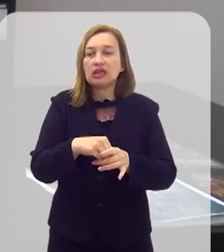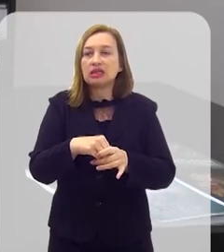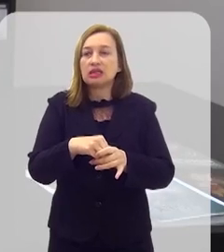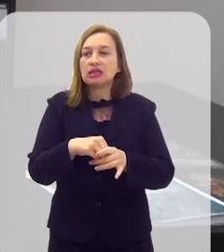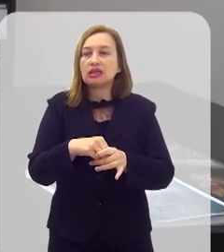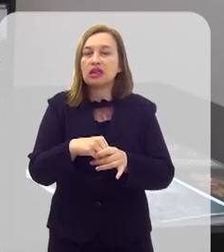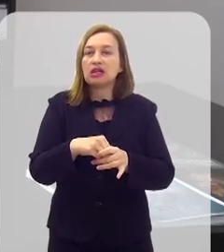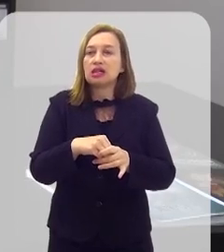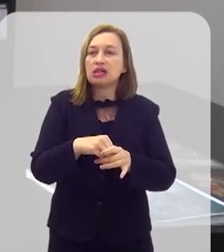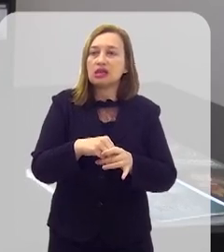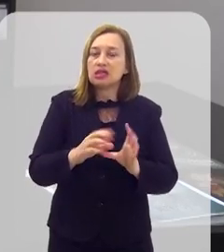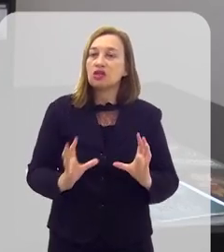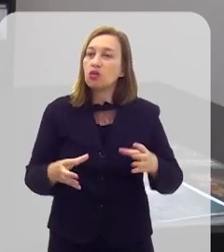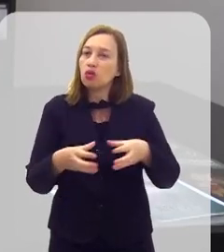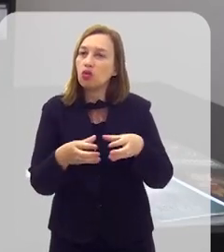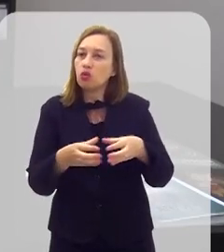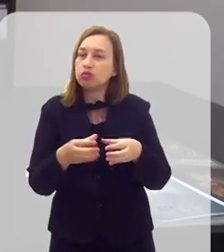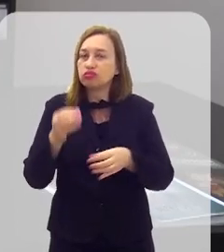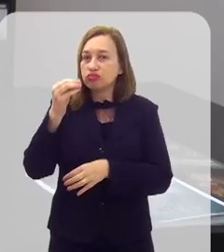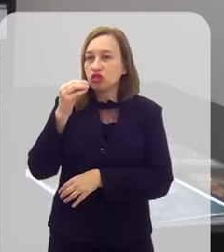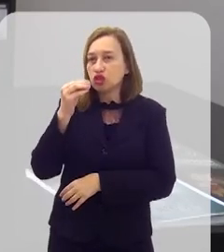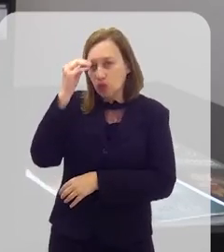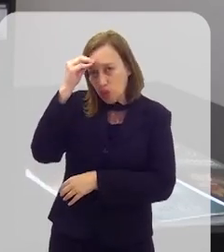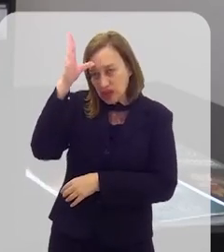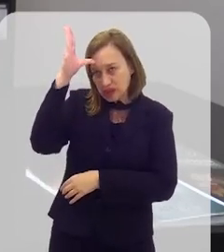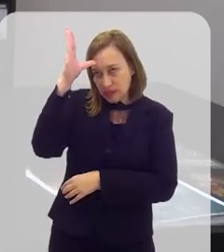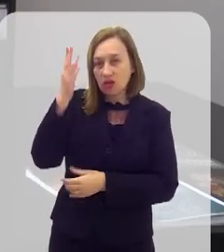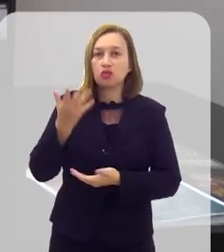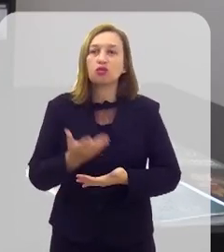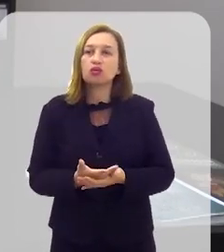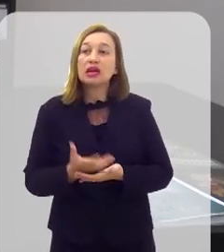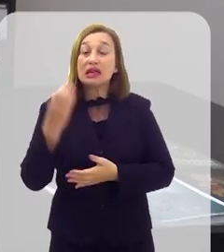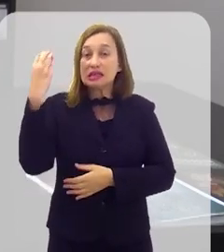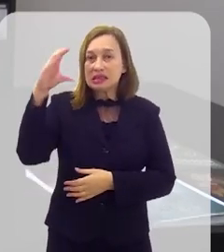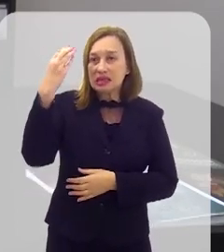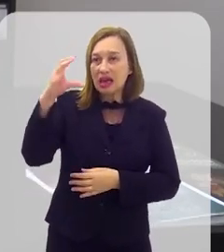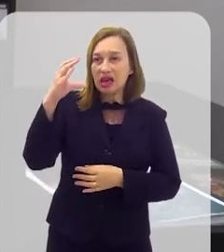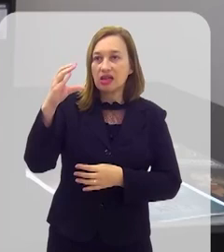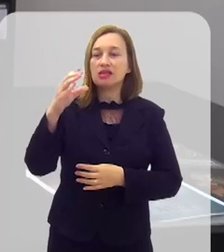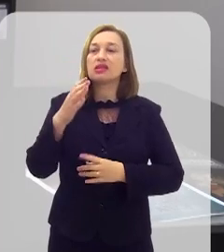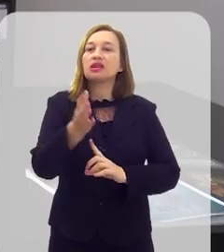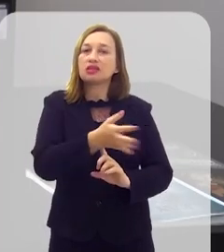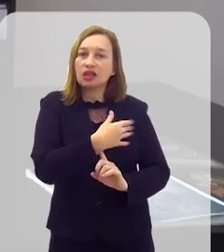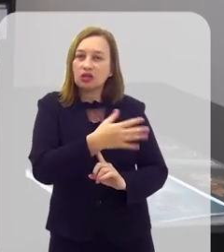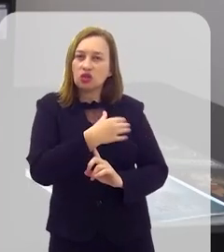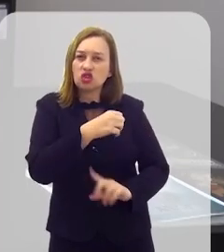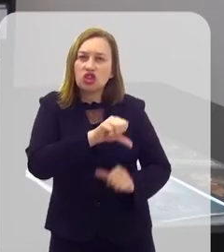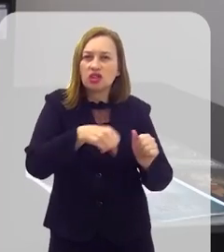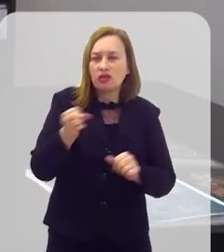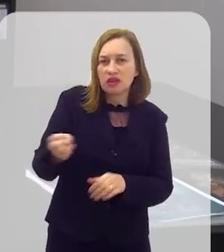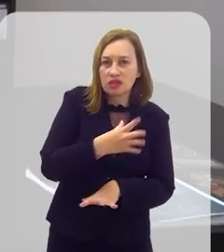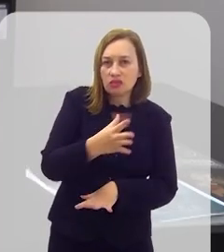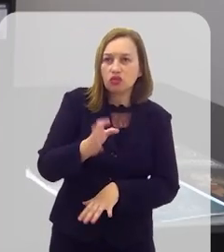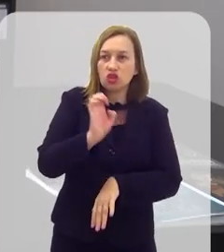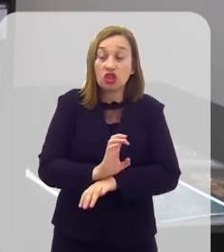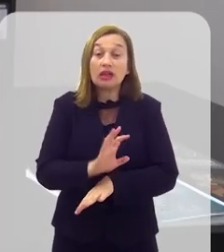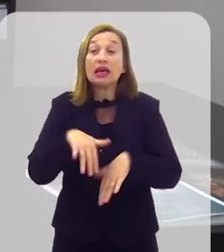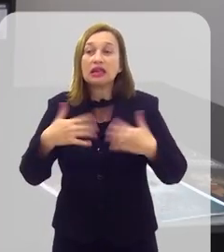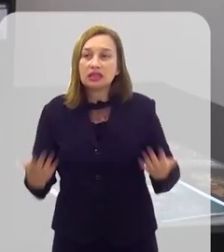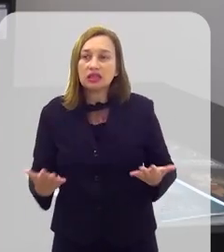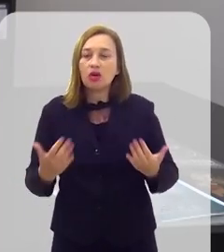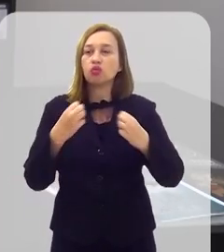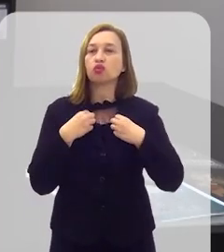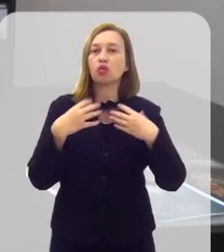sistema de conhecimento, sistema estadual, esse complexo de conhecimento, ciência, tecnologia e inovação